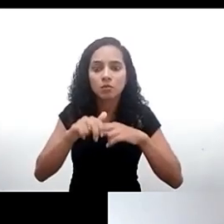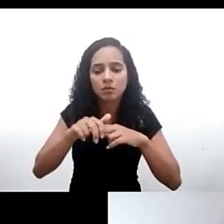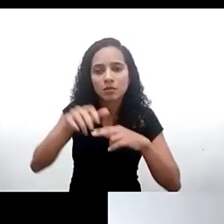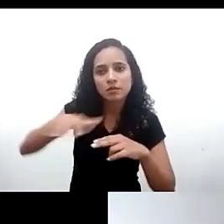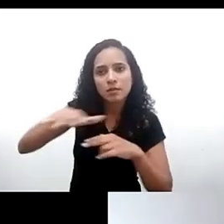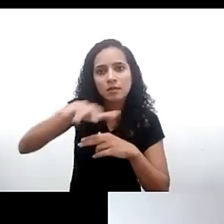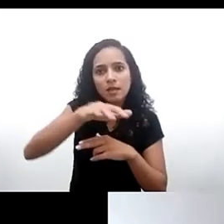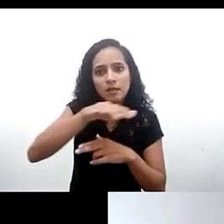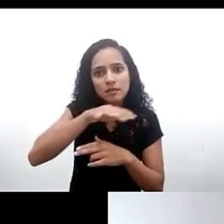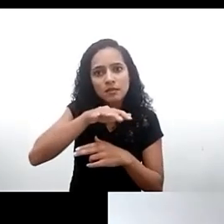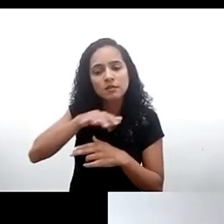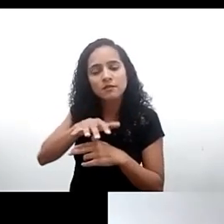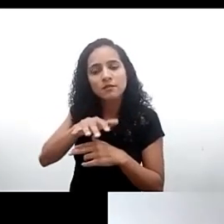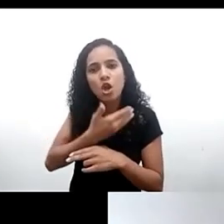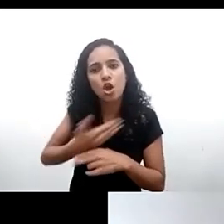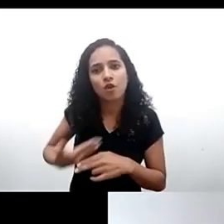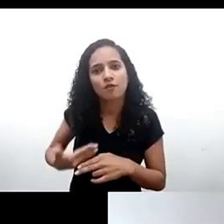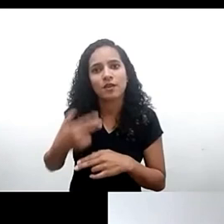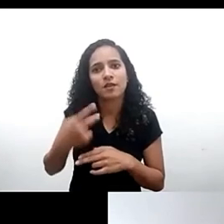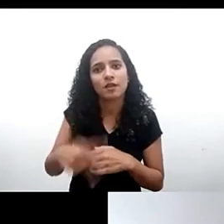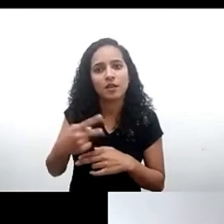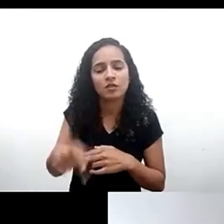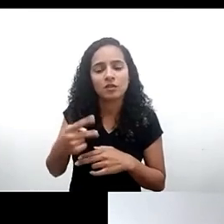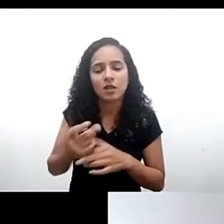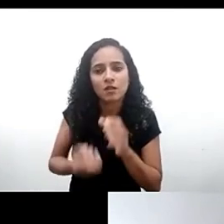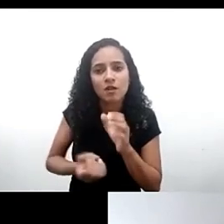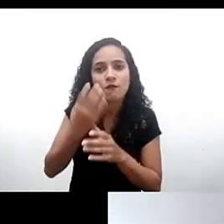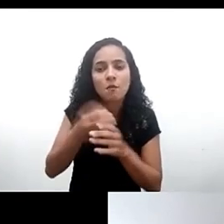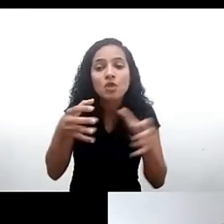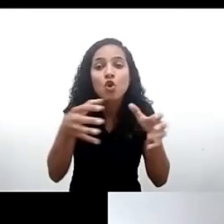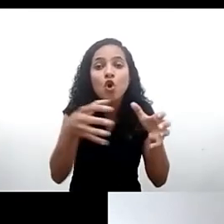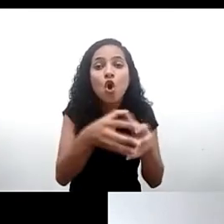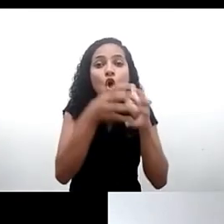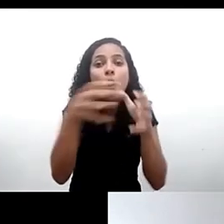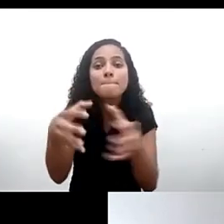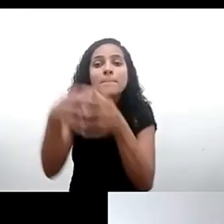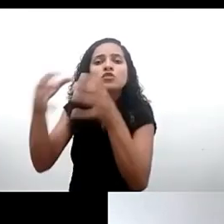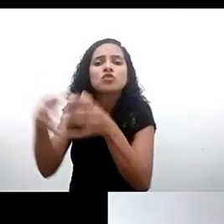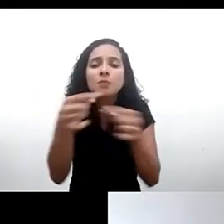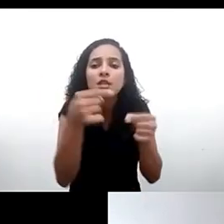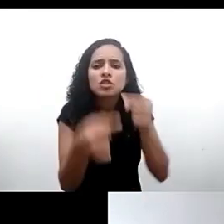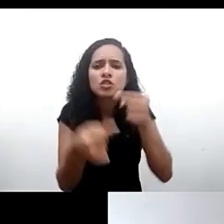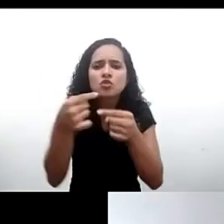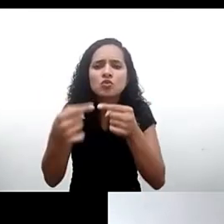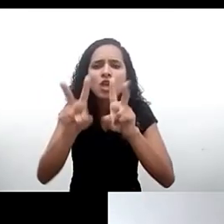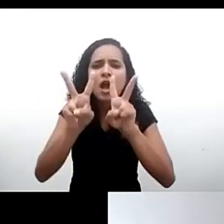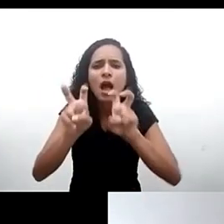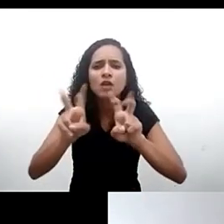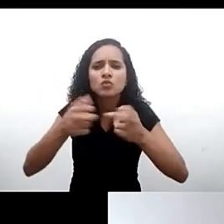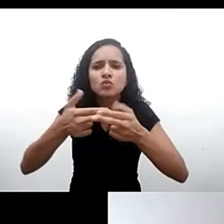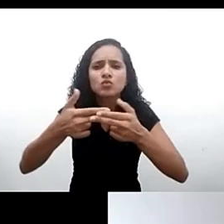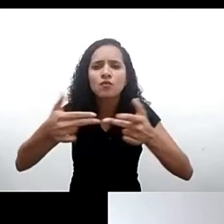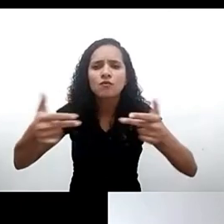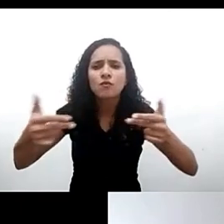sociedade civil do governo e no senado estão sendo formadas comissões para discutir diversos assuntos que nós queremos que